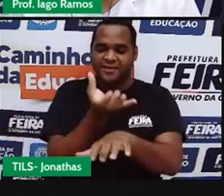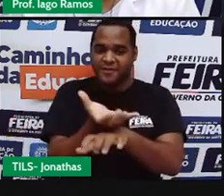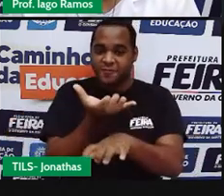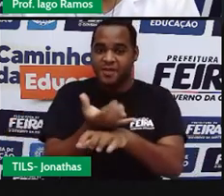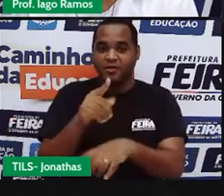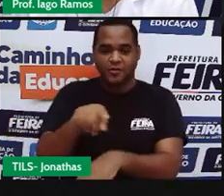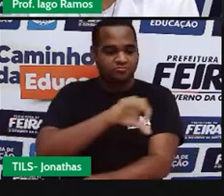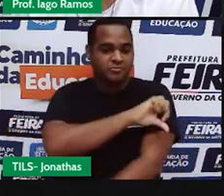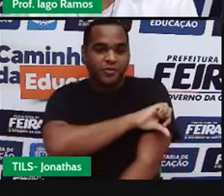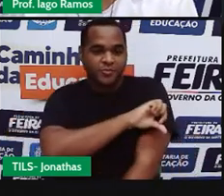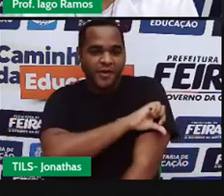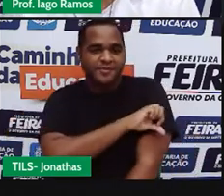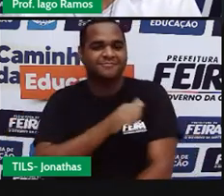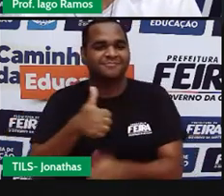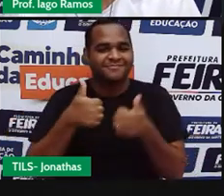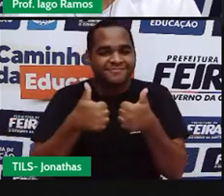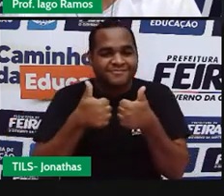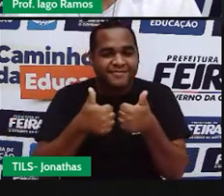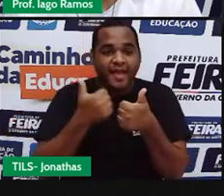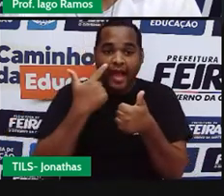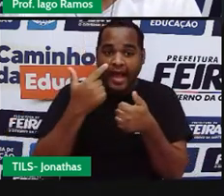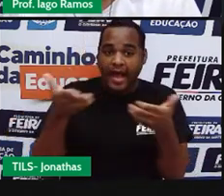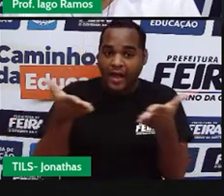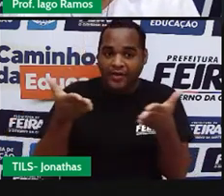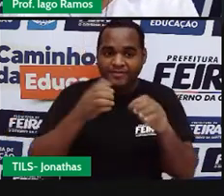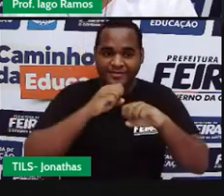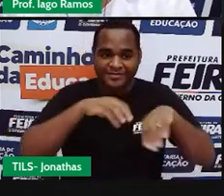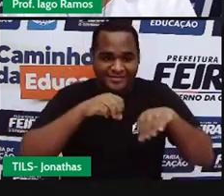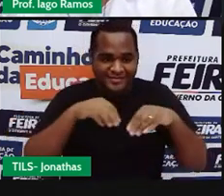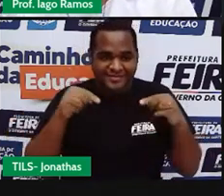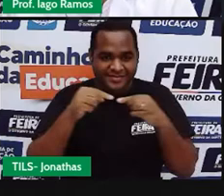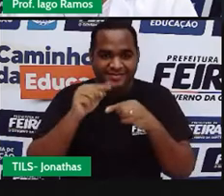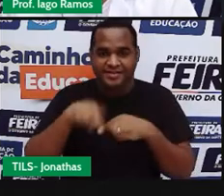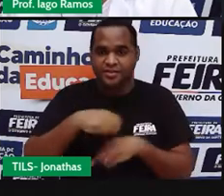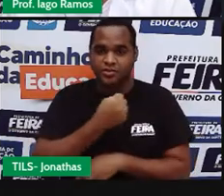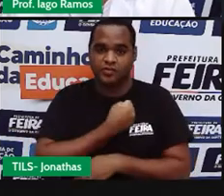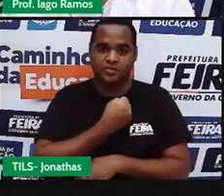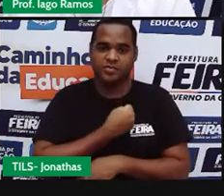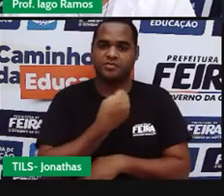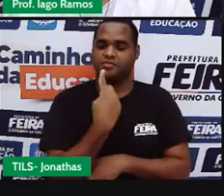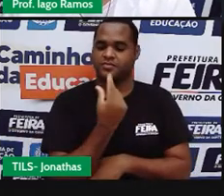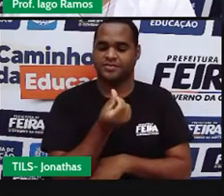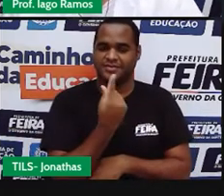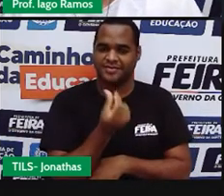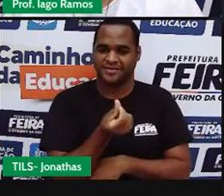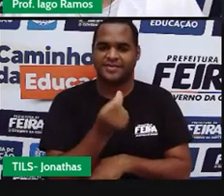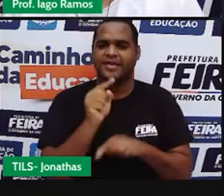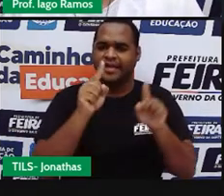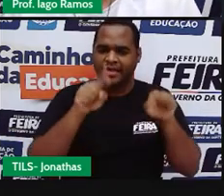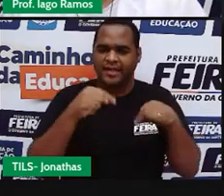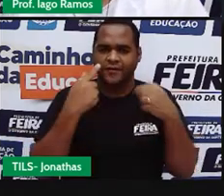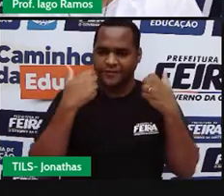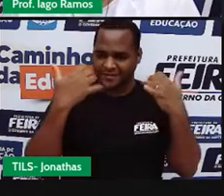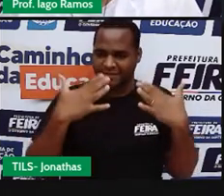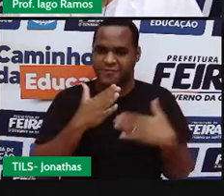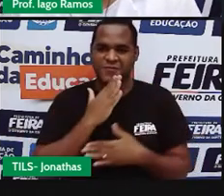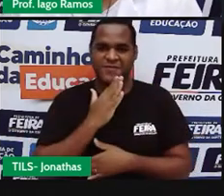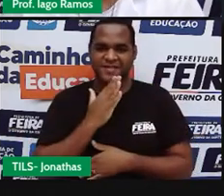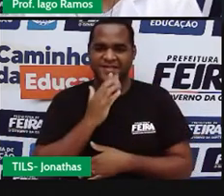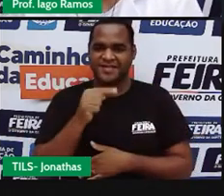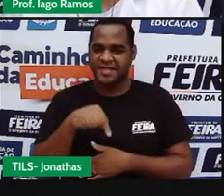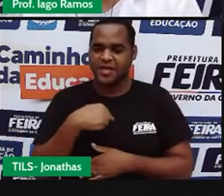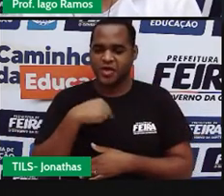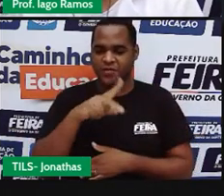do nono ano. Essa é a aula de número 16. Você já me conhece,